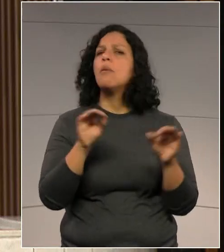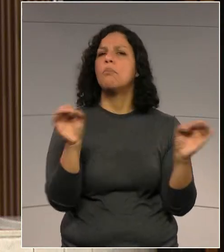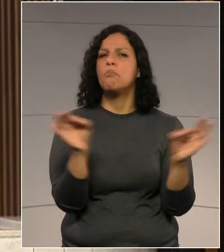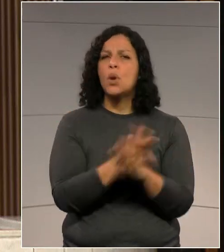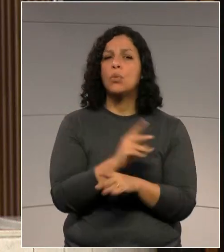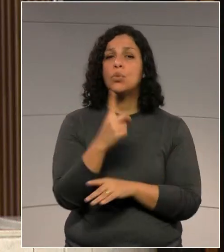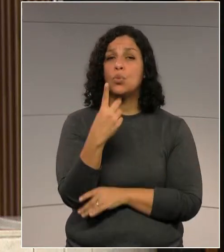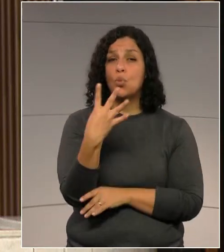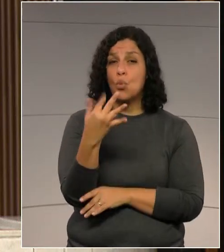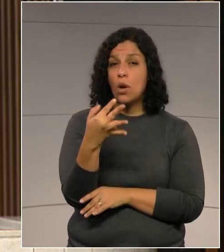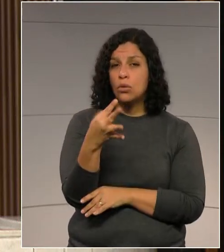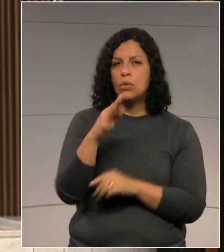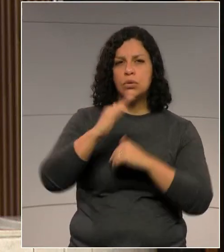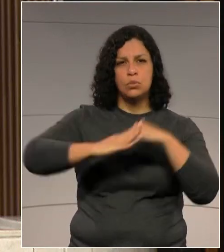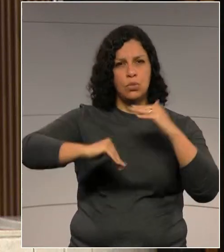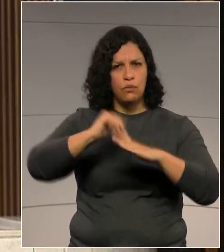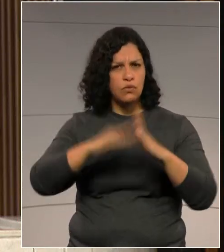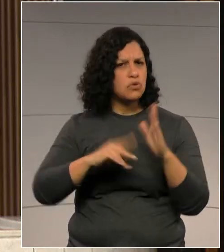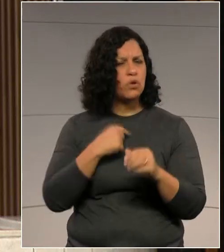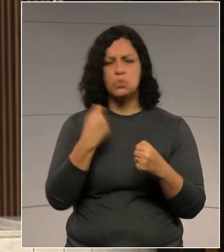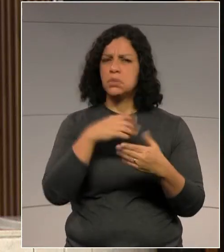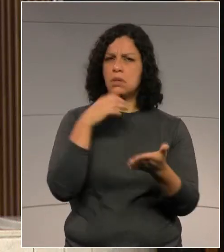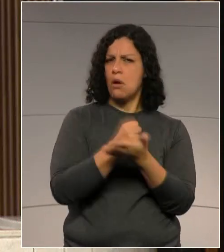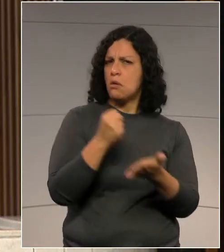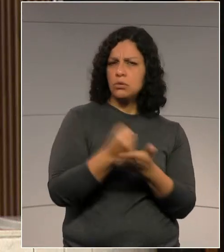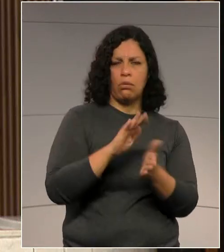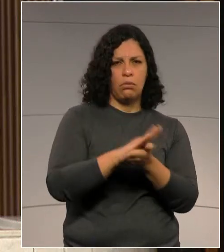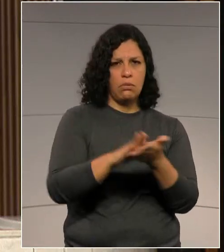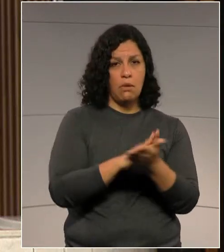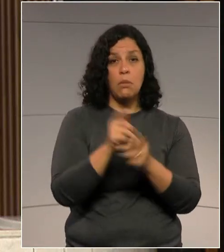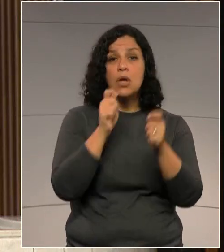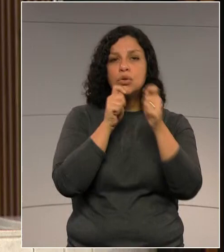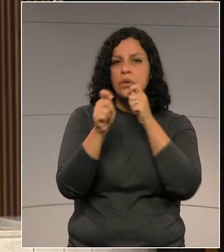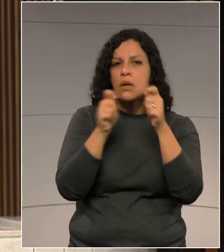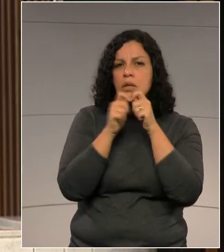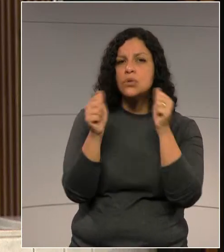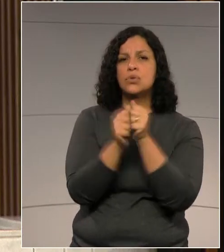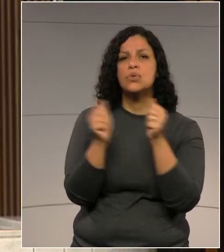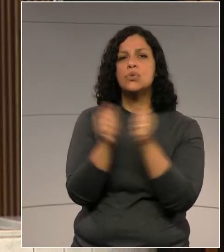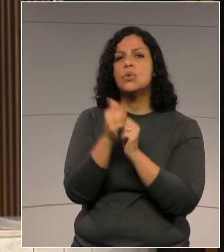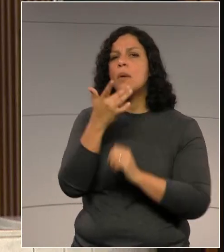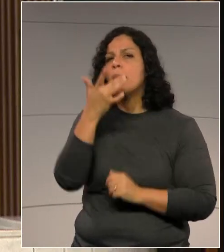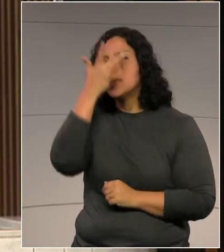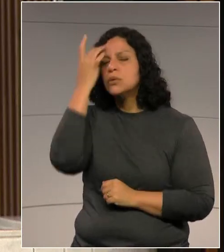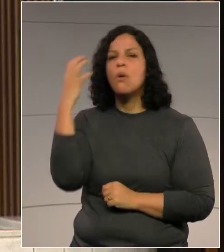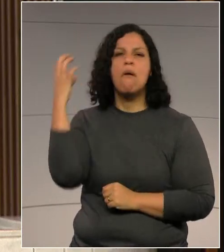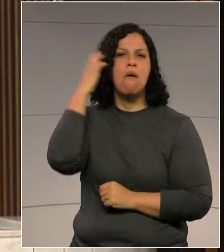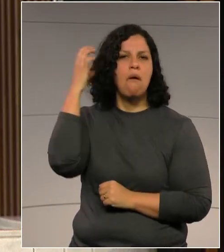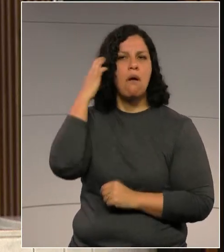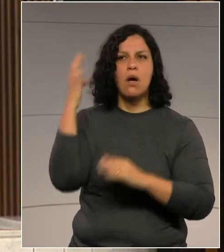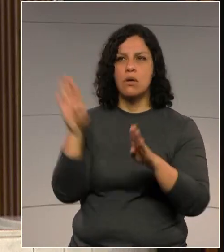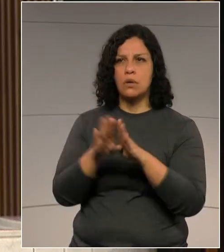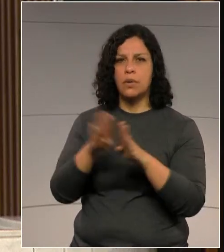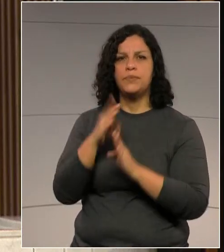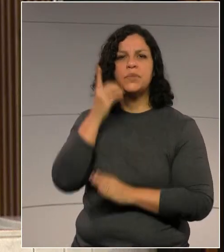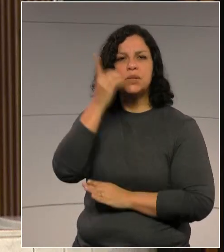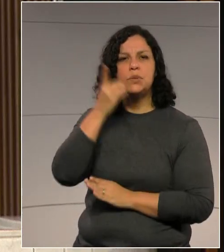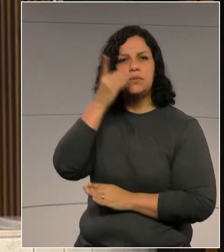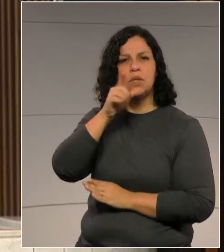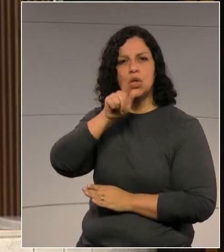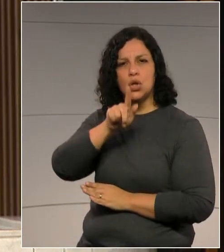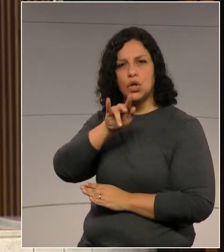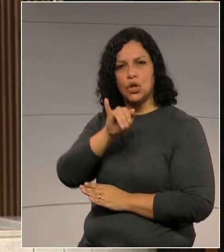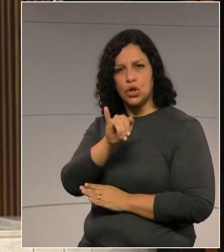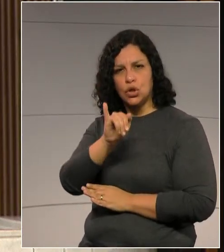profissões, entre elas as de jornalista e de radialista. Deputado Gilberto Ribeiro, que acompanha aqui